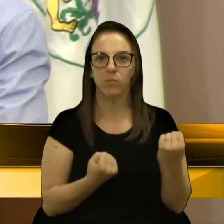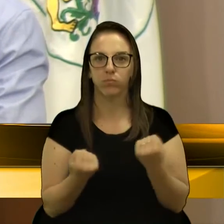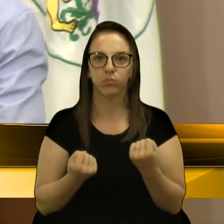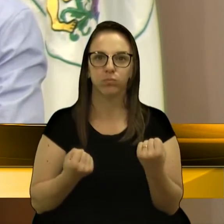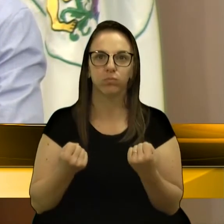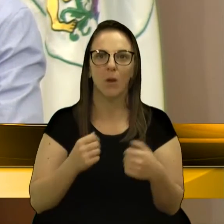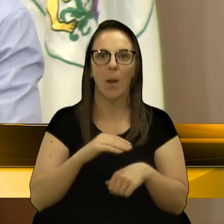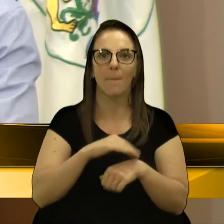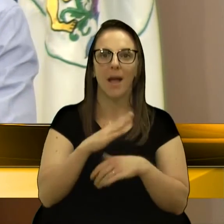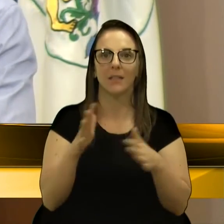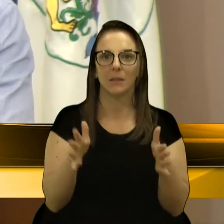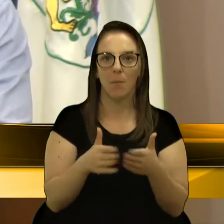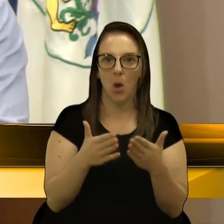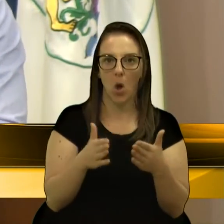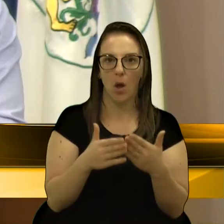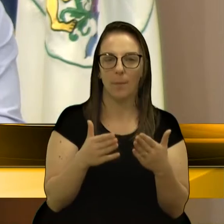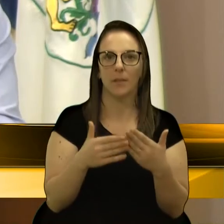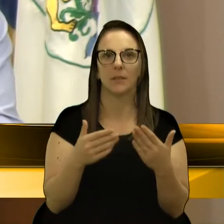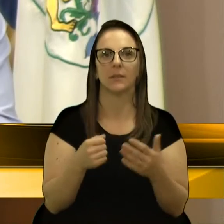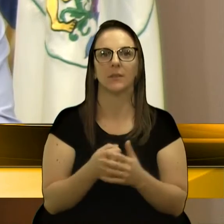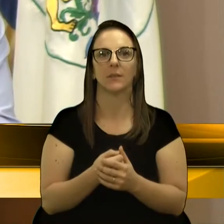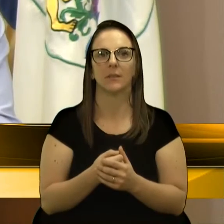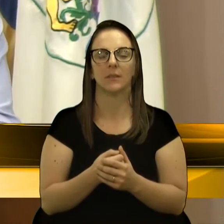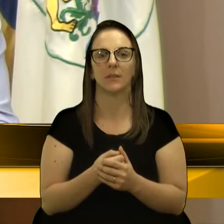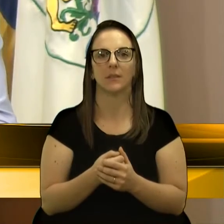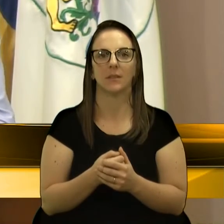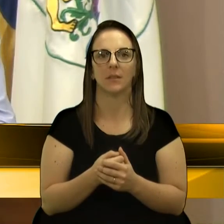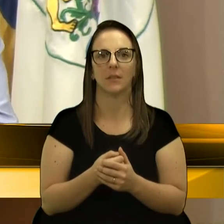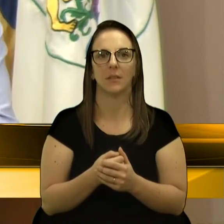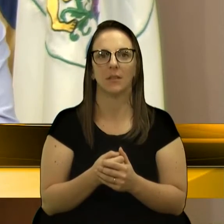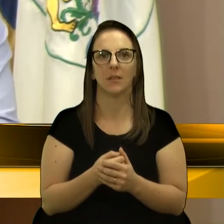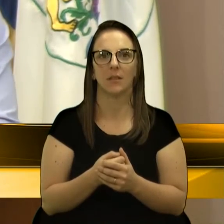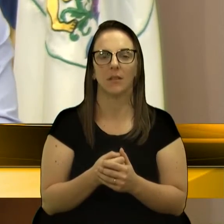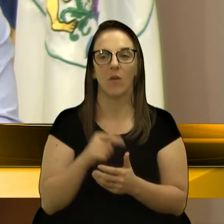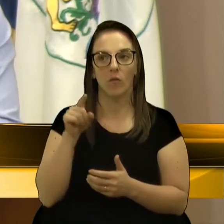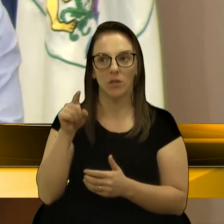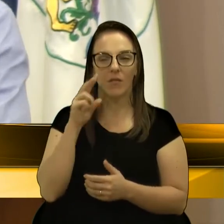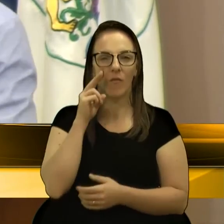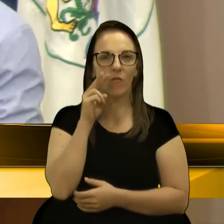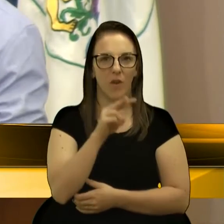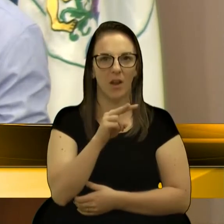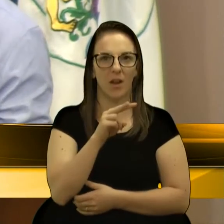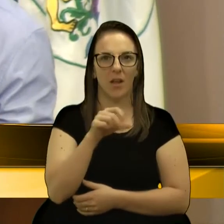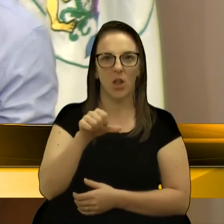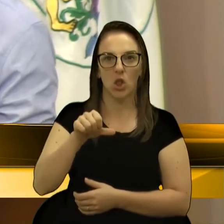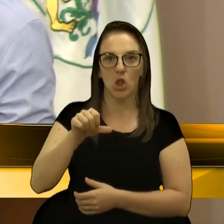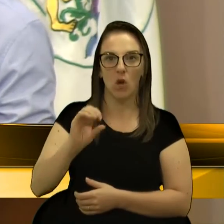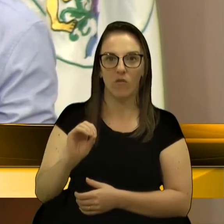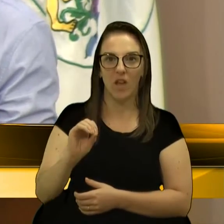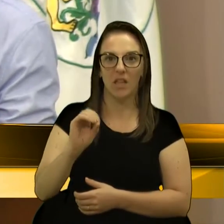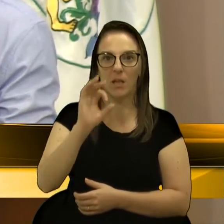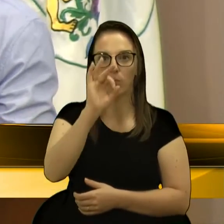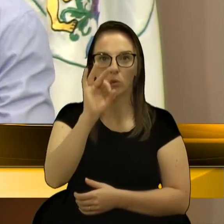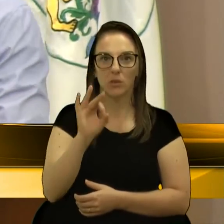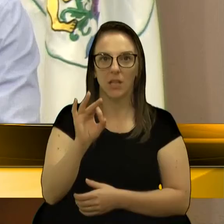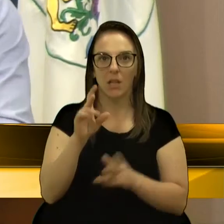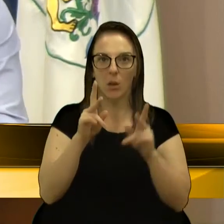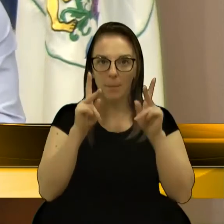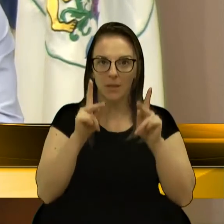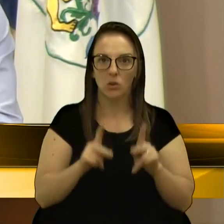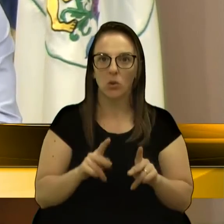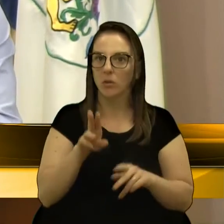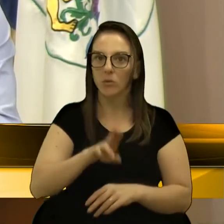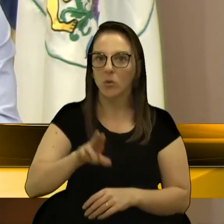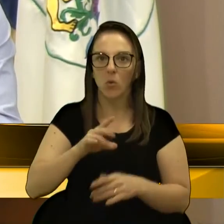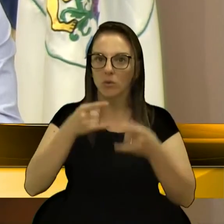mais pobres, nas periferias mais pobres, e o senhor verá que 90% da população não